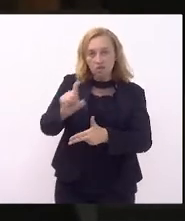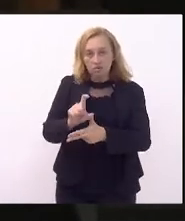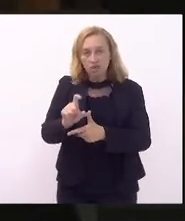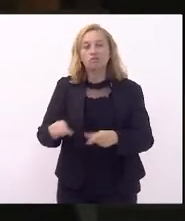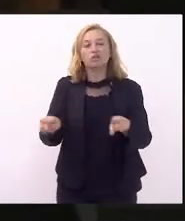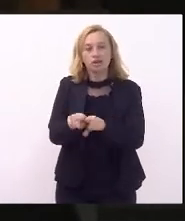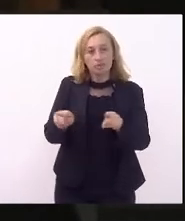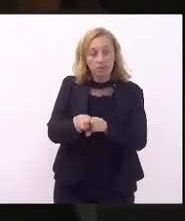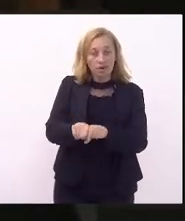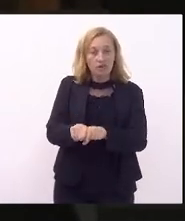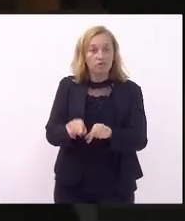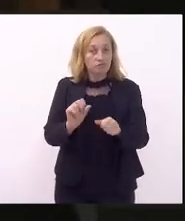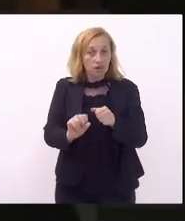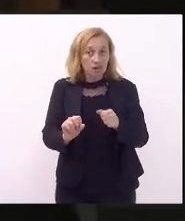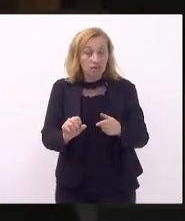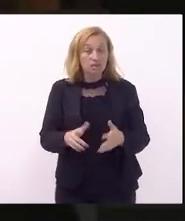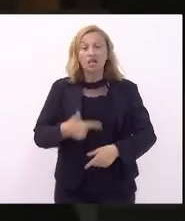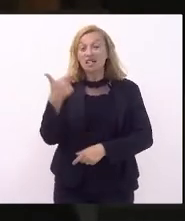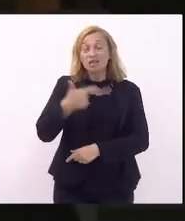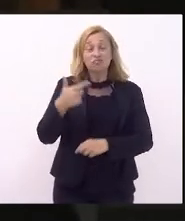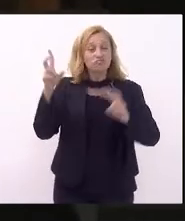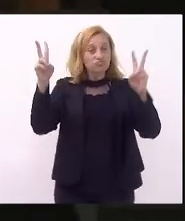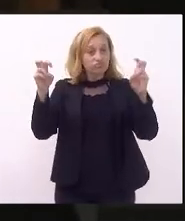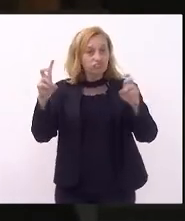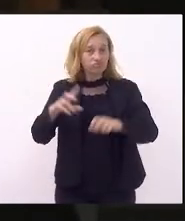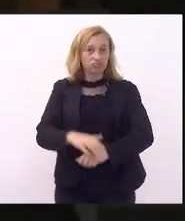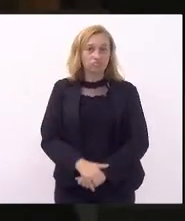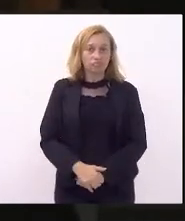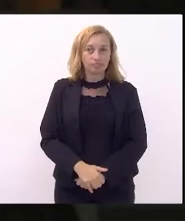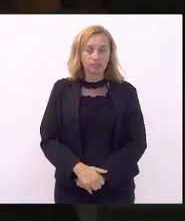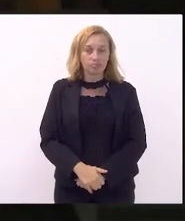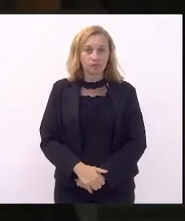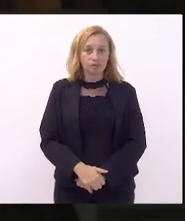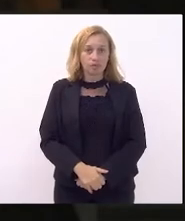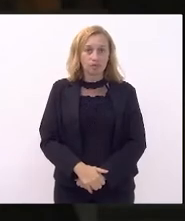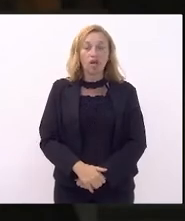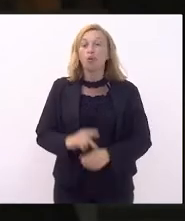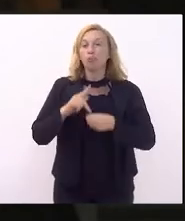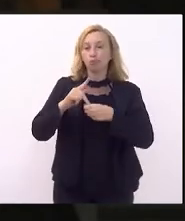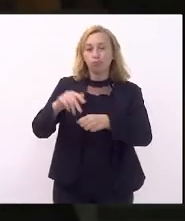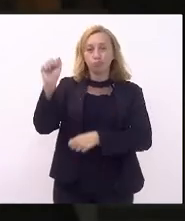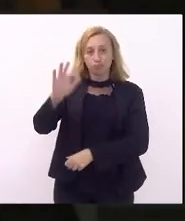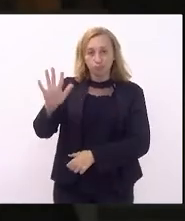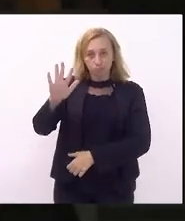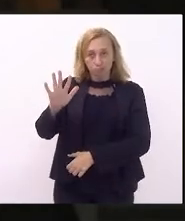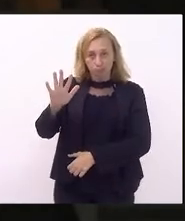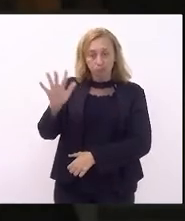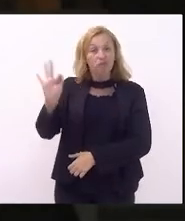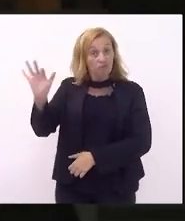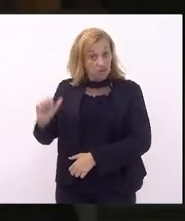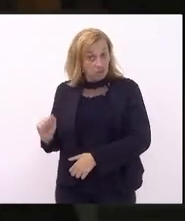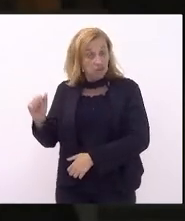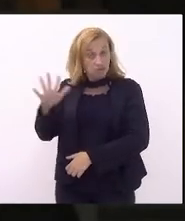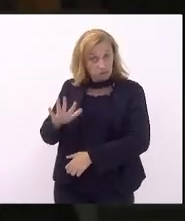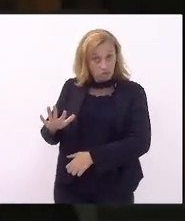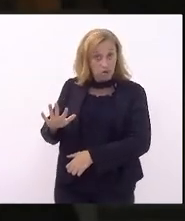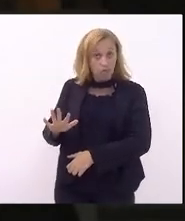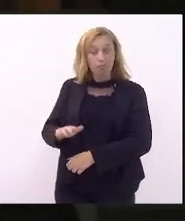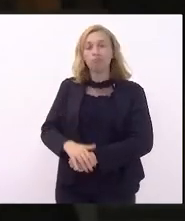fez. E a segunda questão que levantou a Procuradoria Geral da Fazenda Nacional